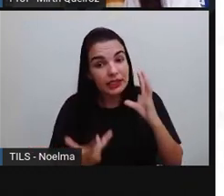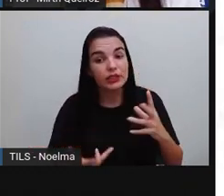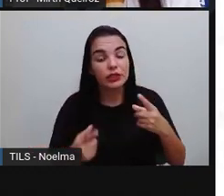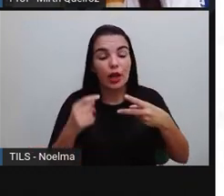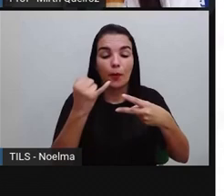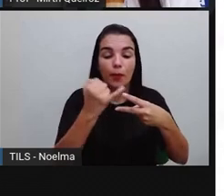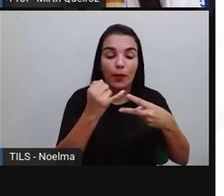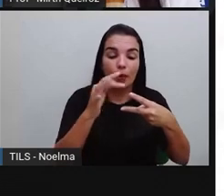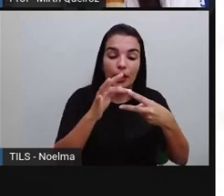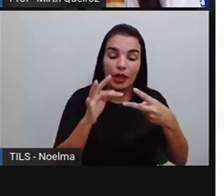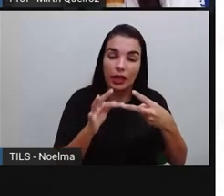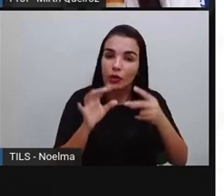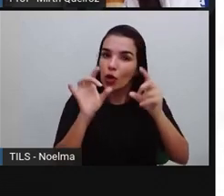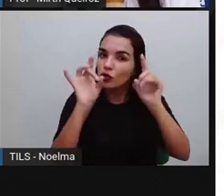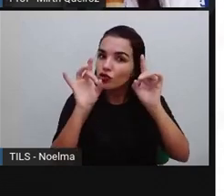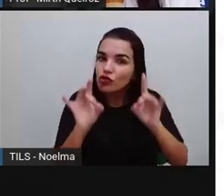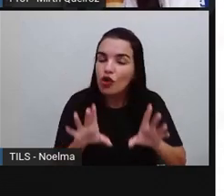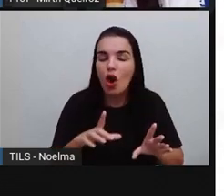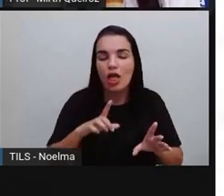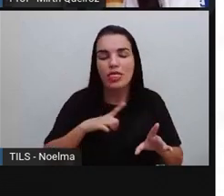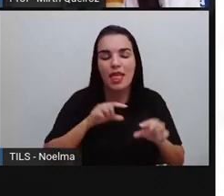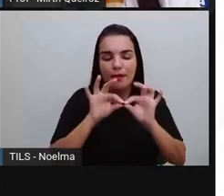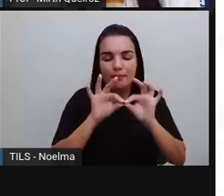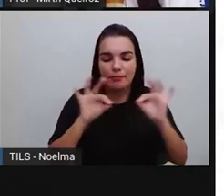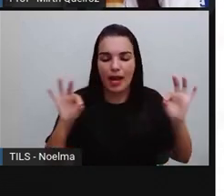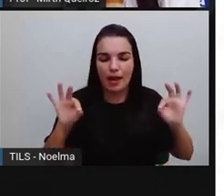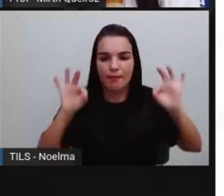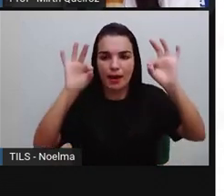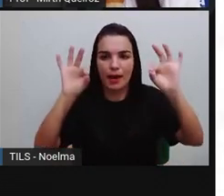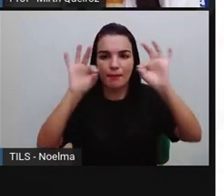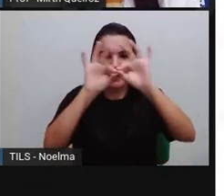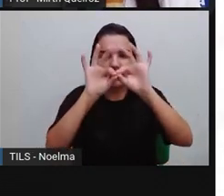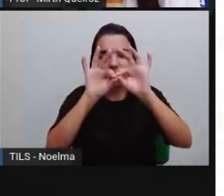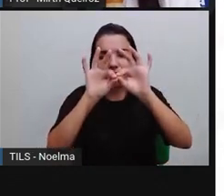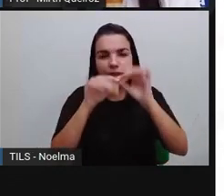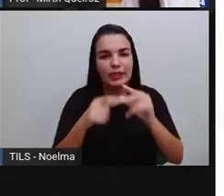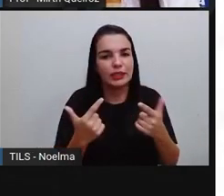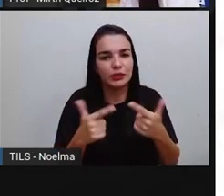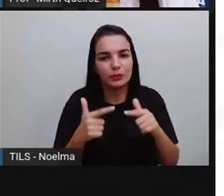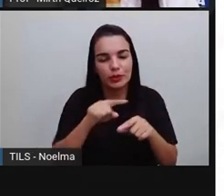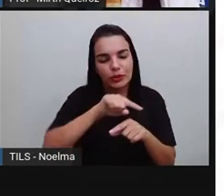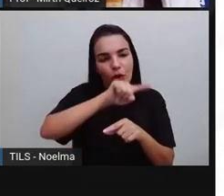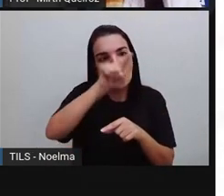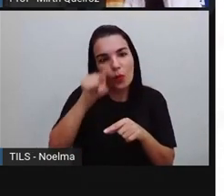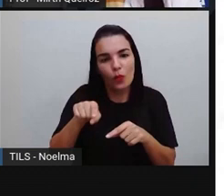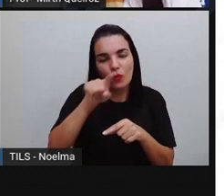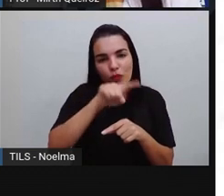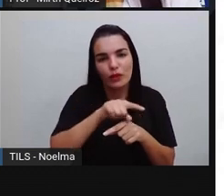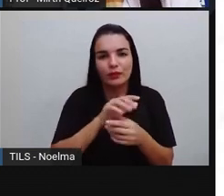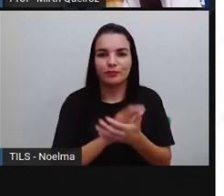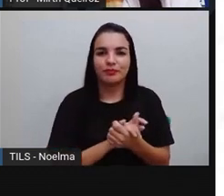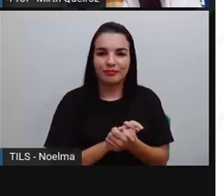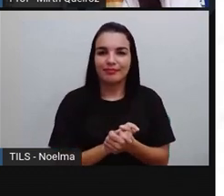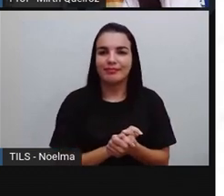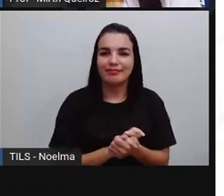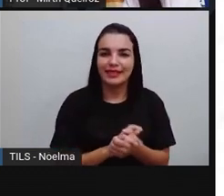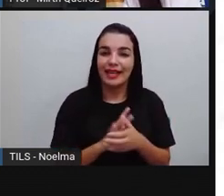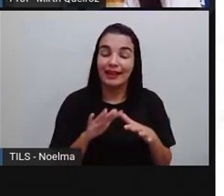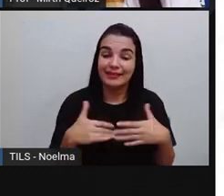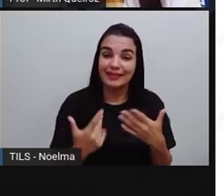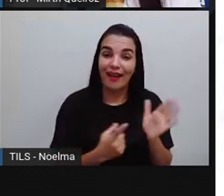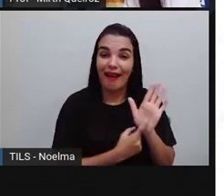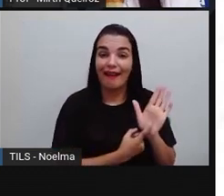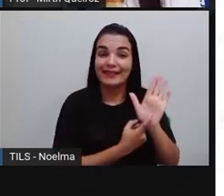é apresentar apenas segmentos de retas, não pode ser curvado, né? Então, por fim,